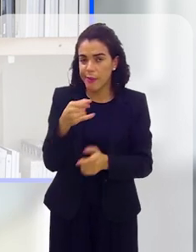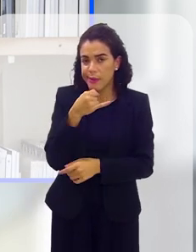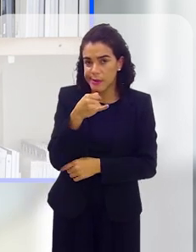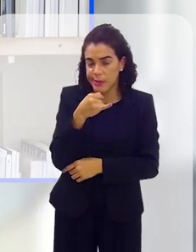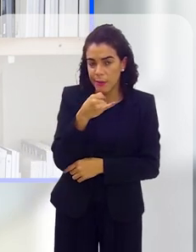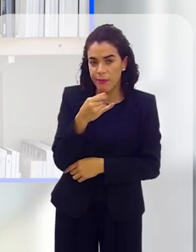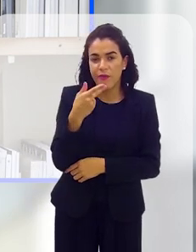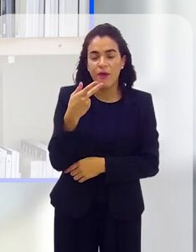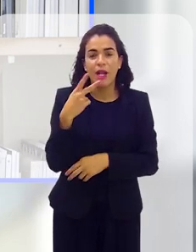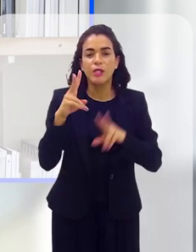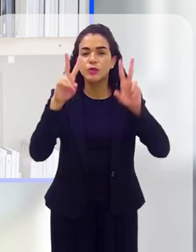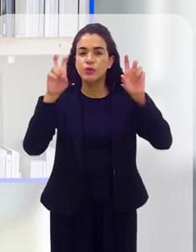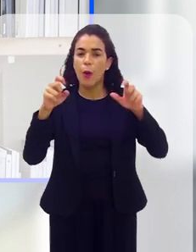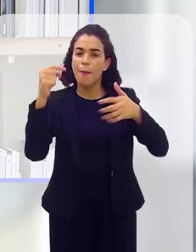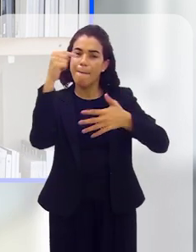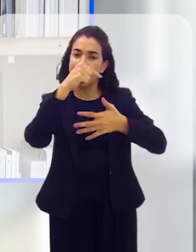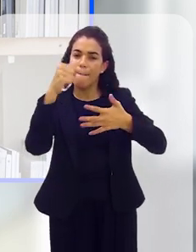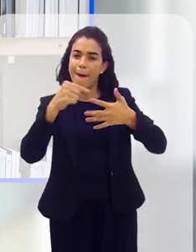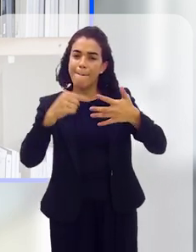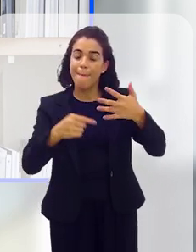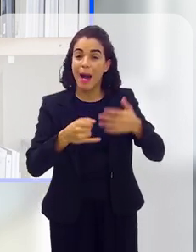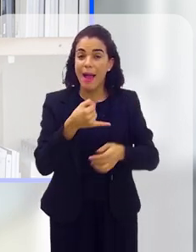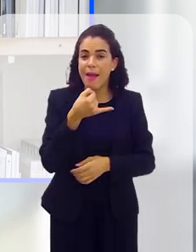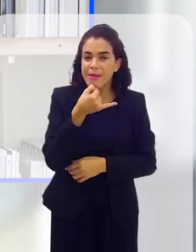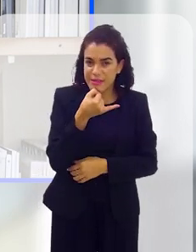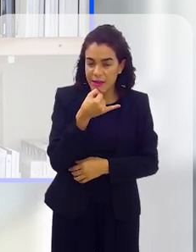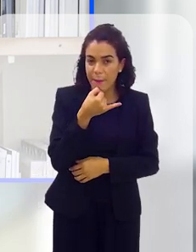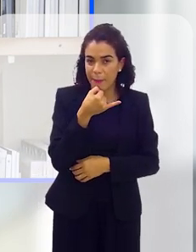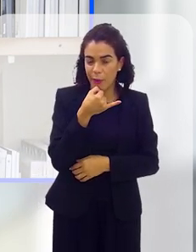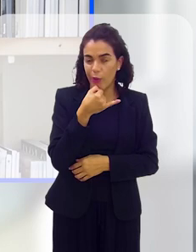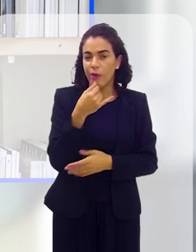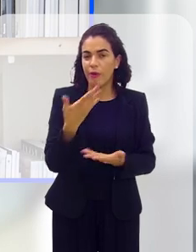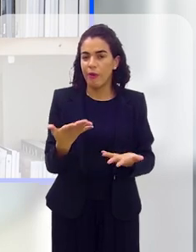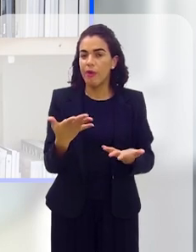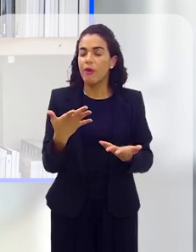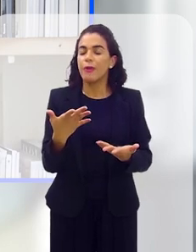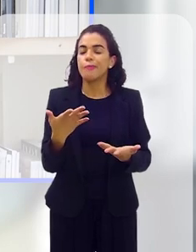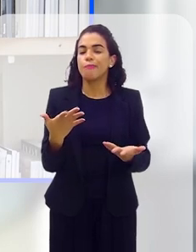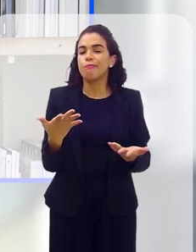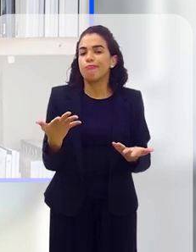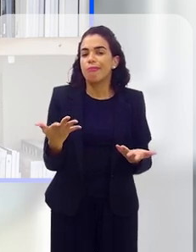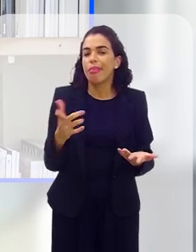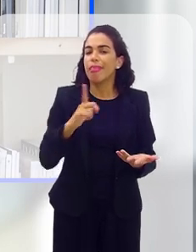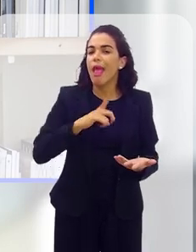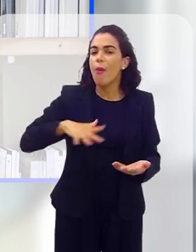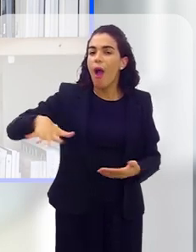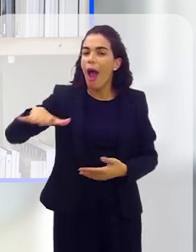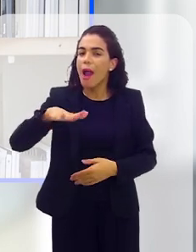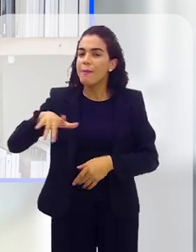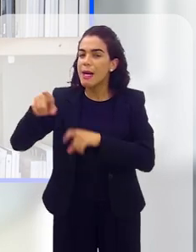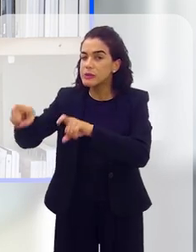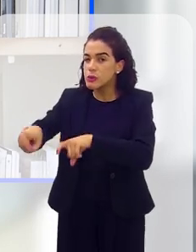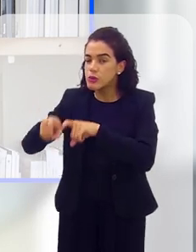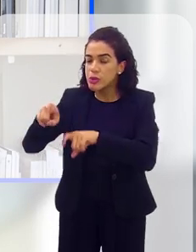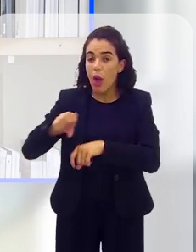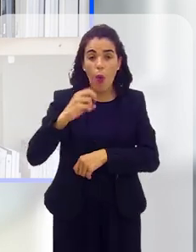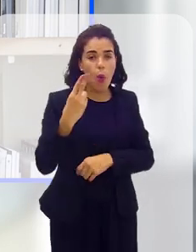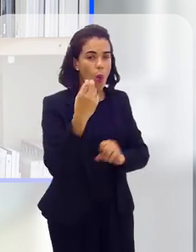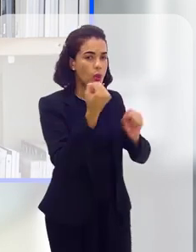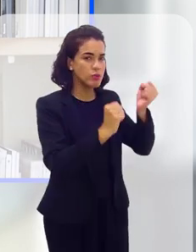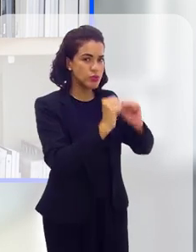quando a gente cita esses exemplos que a gente comentou no início do programa, eles estão mais em um ambiente mais rural,